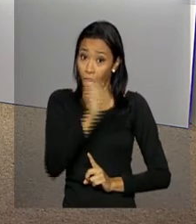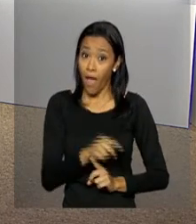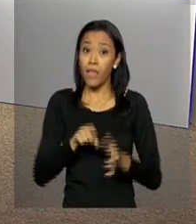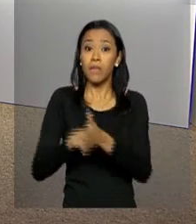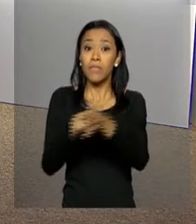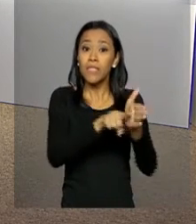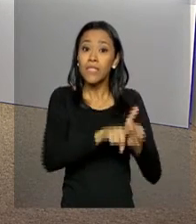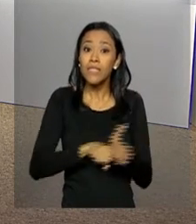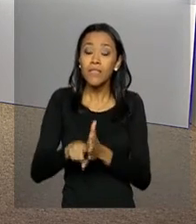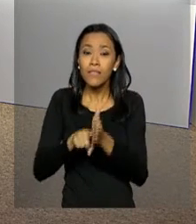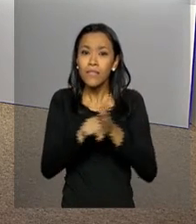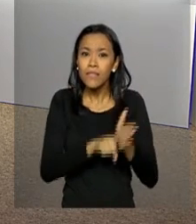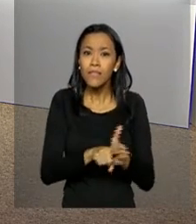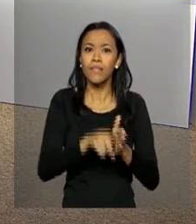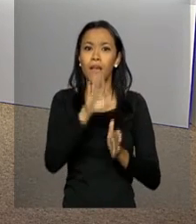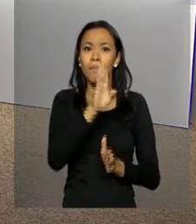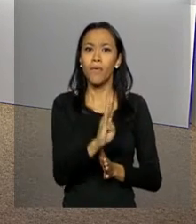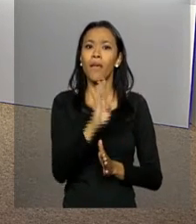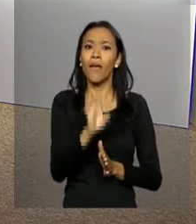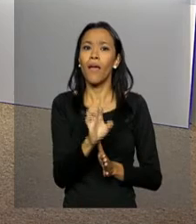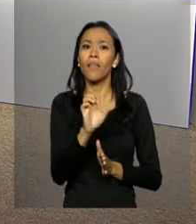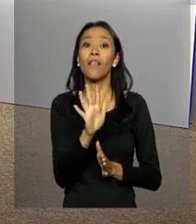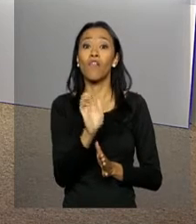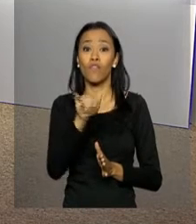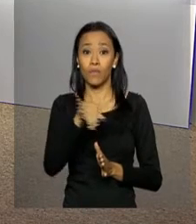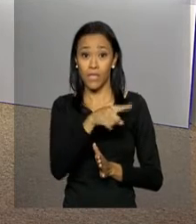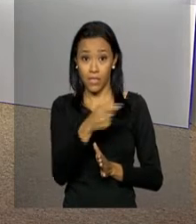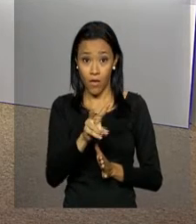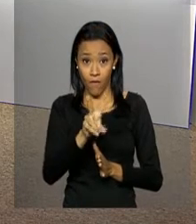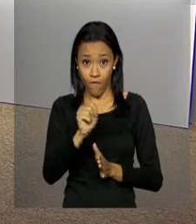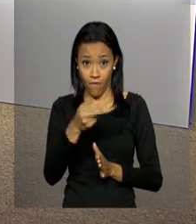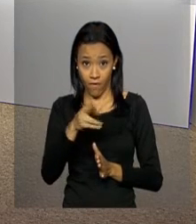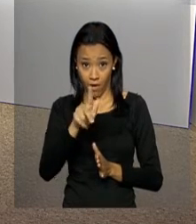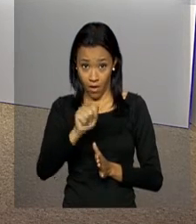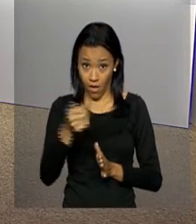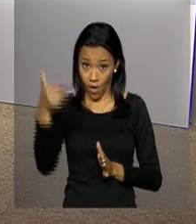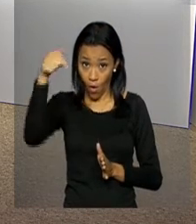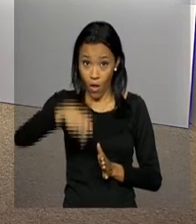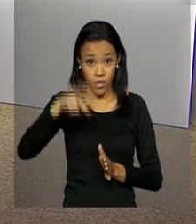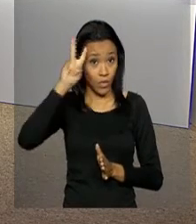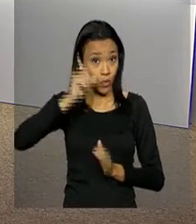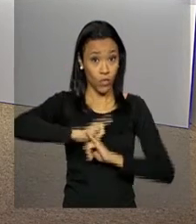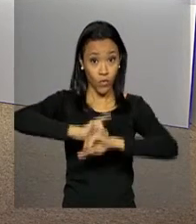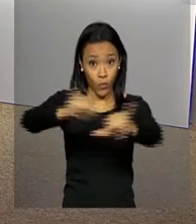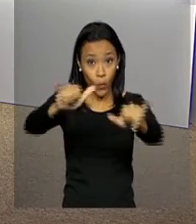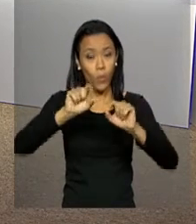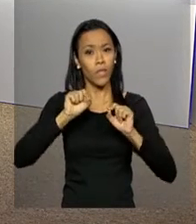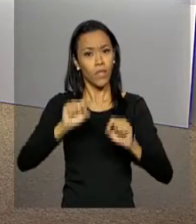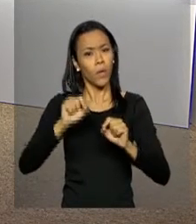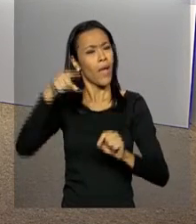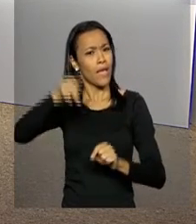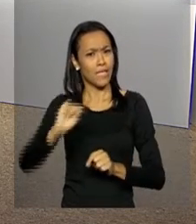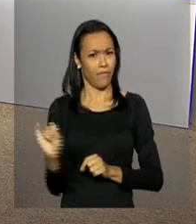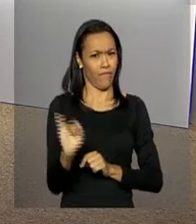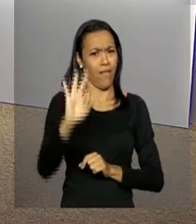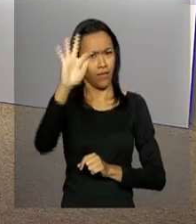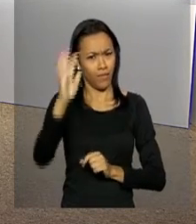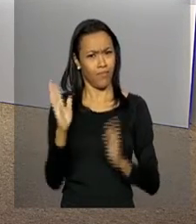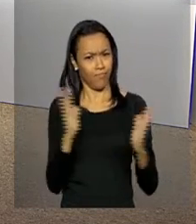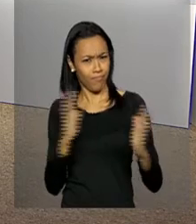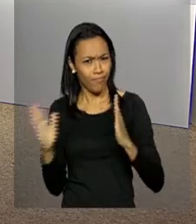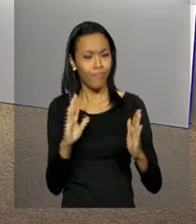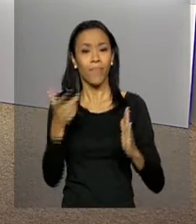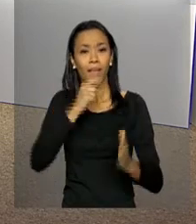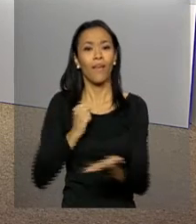Instituto Brasileiro de Economia da Fundação Getúlio Vargas, divulgados nesta segunda-feira. A inflação mediana prevista pelos